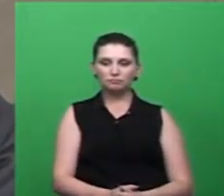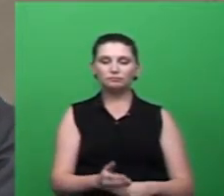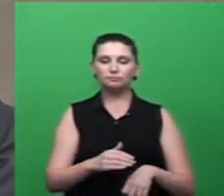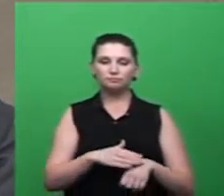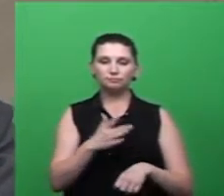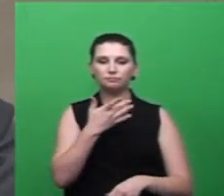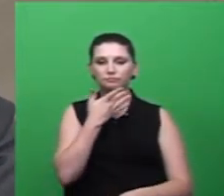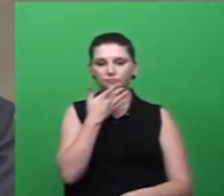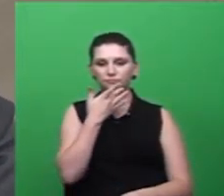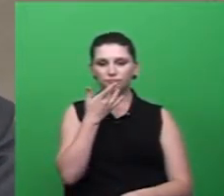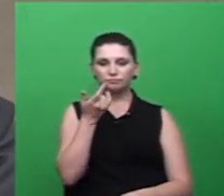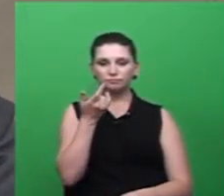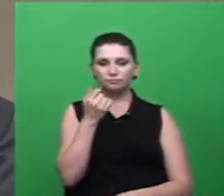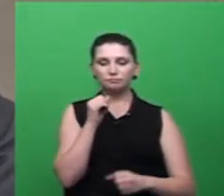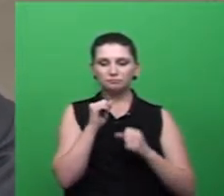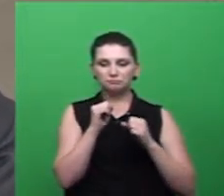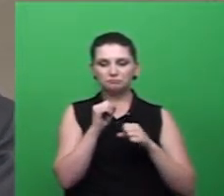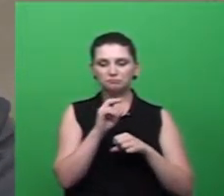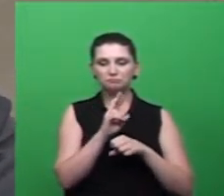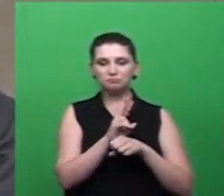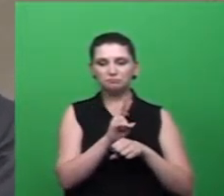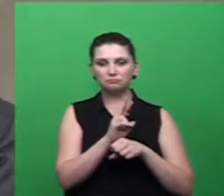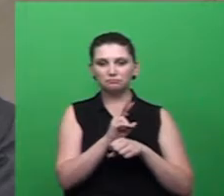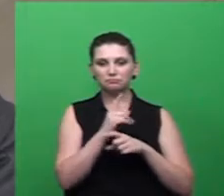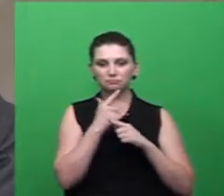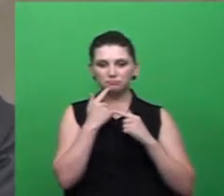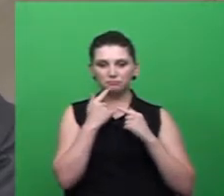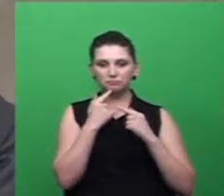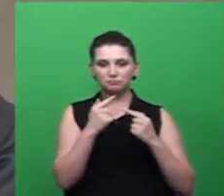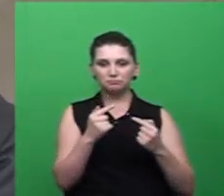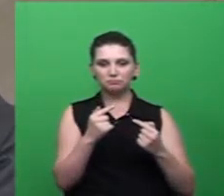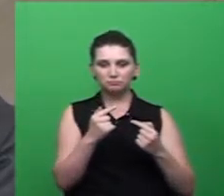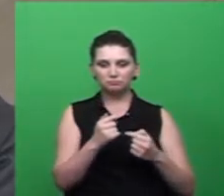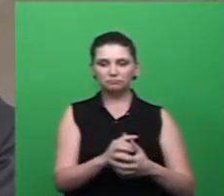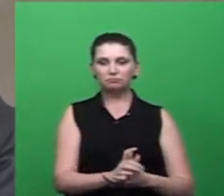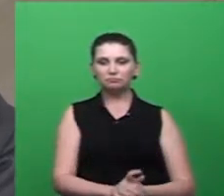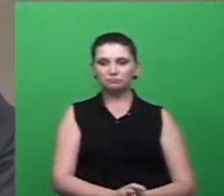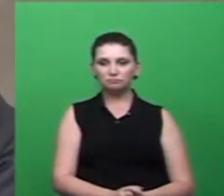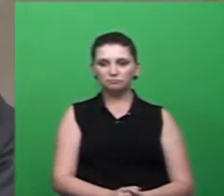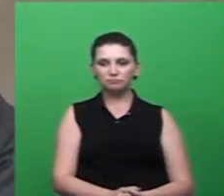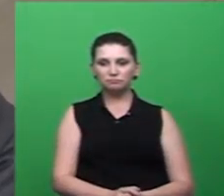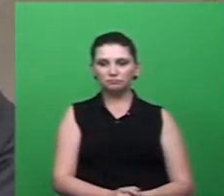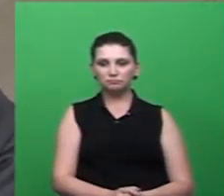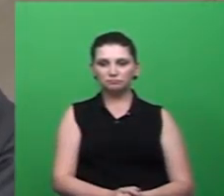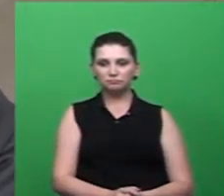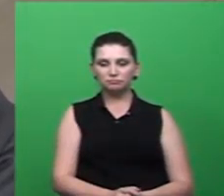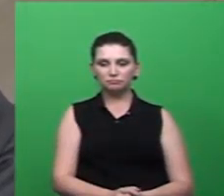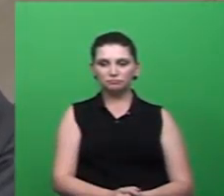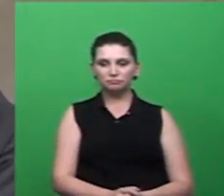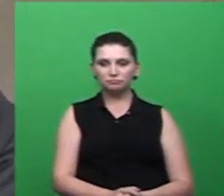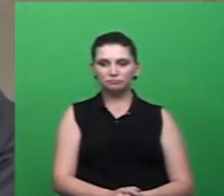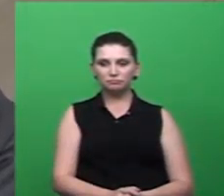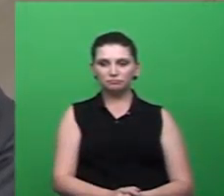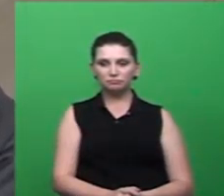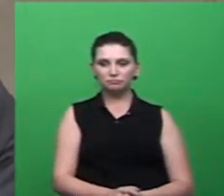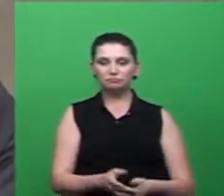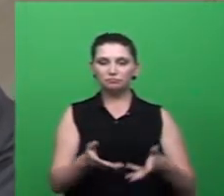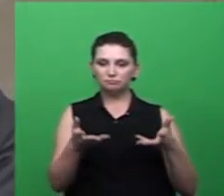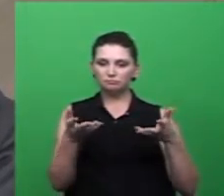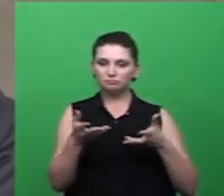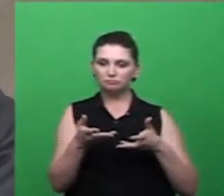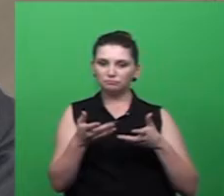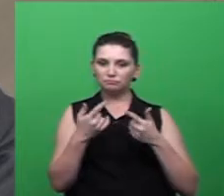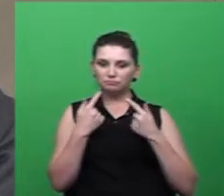pessoas a manterem esse tipo de denúncia. Hoje, em sua grande maioria, as denúncias ajudam muito,